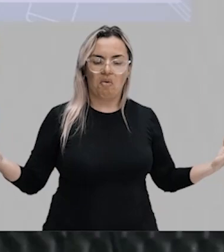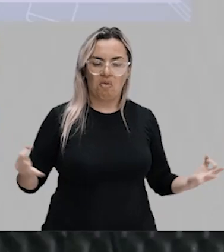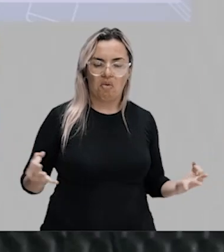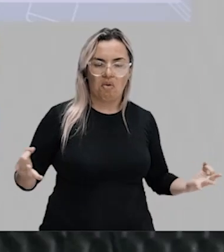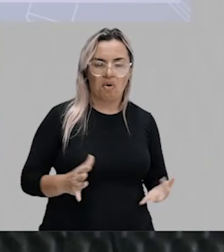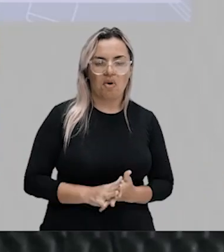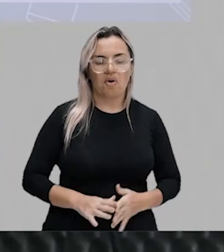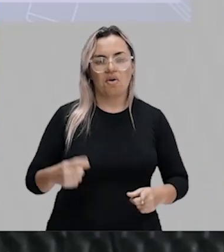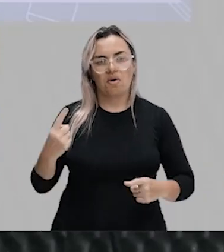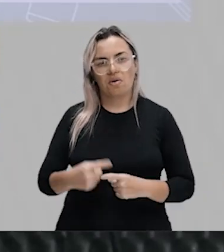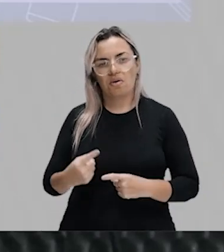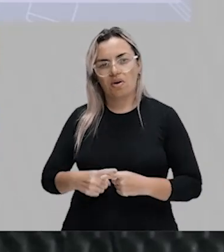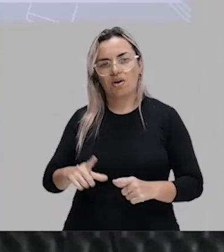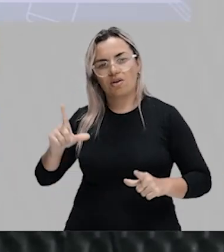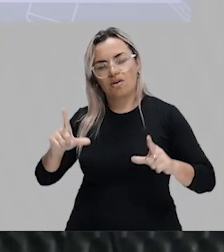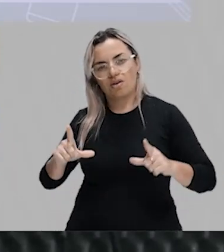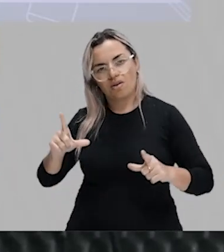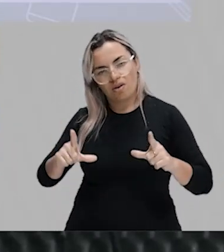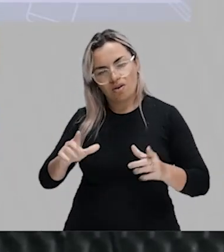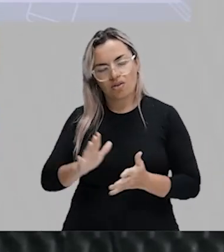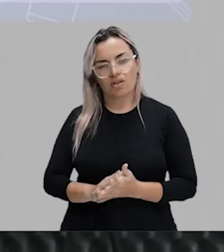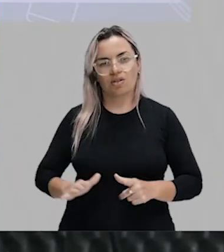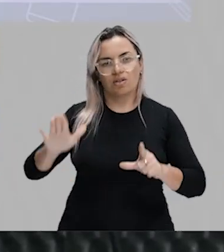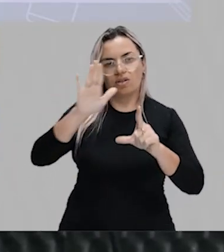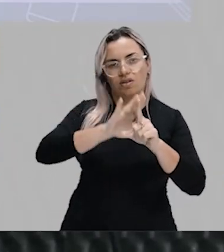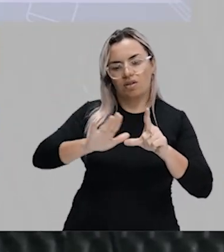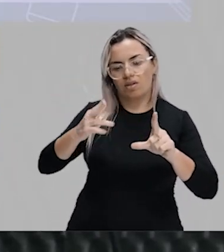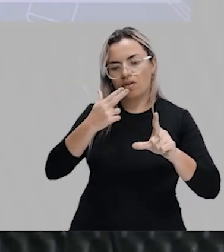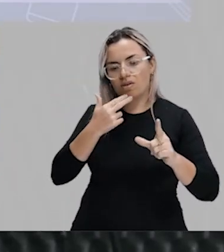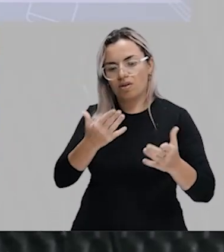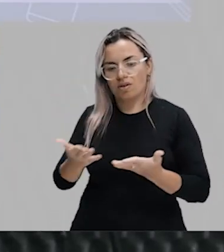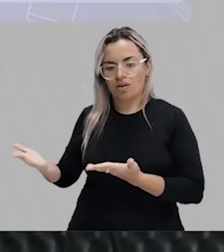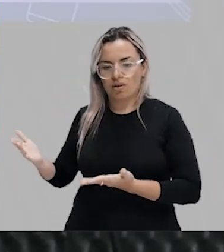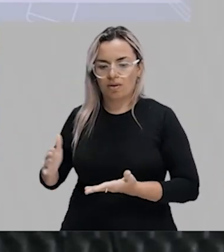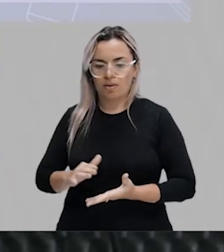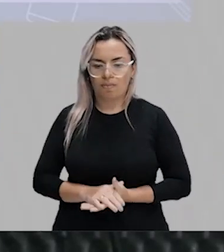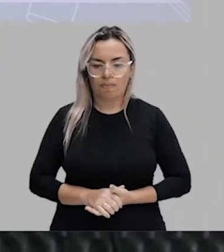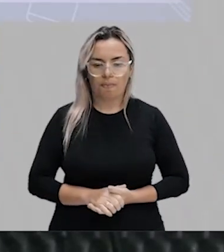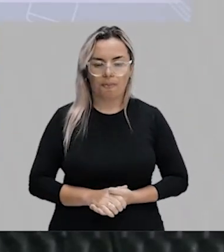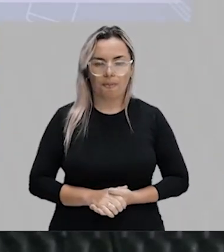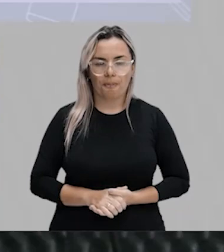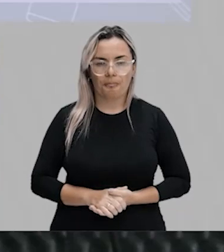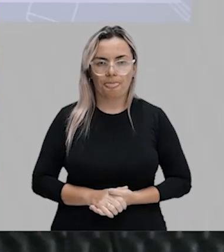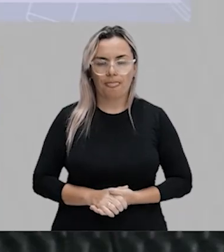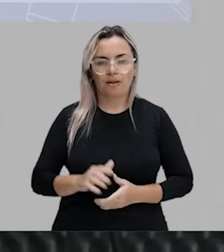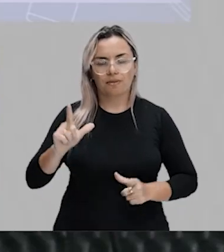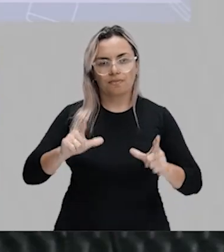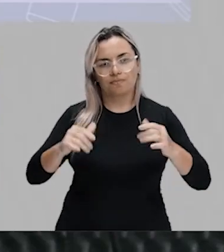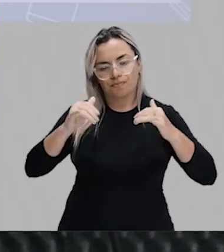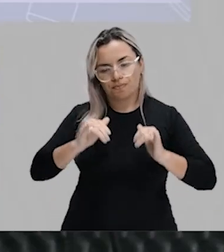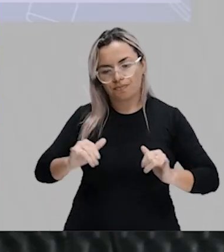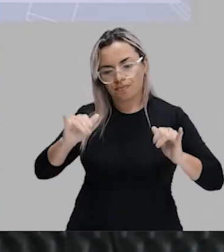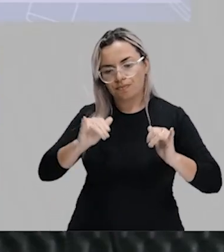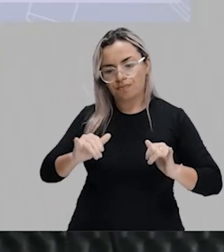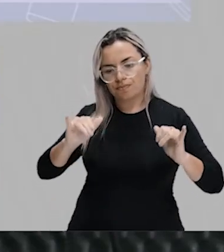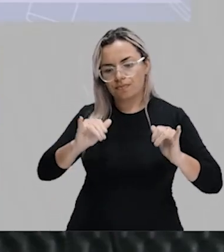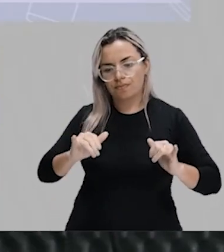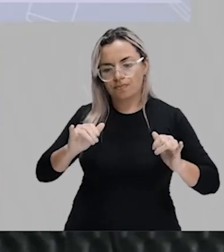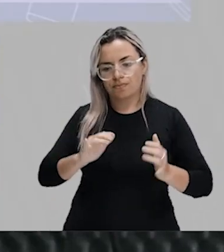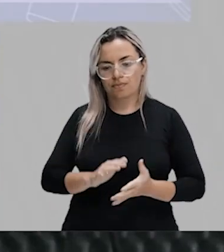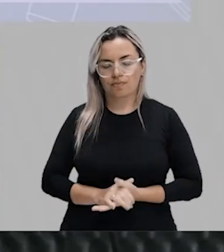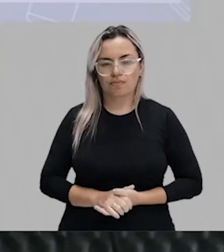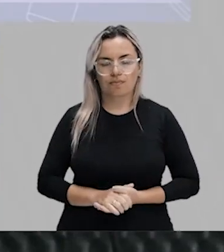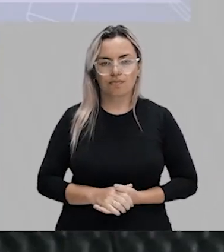da plataforma. Então, olha só. Noticiário. Também ainda não tinha falado de noticiário para vocês.